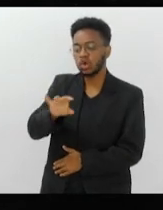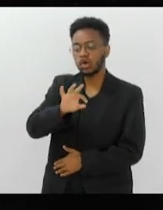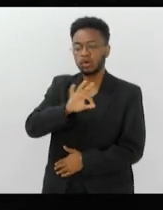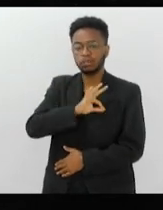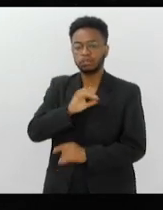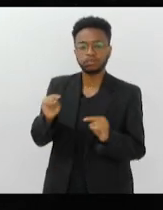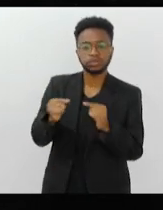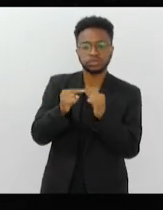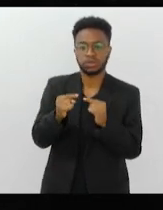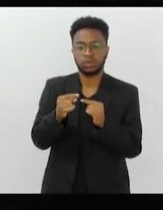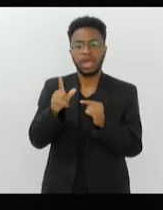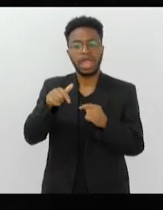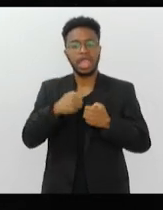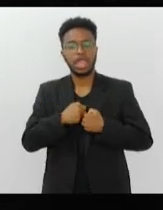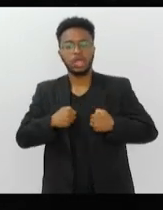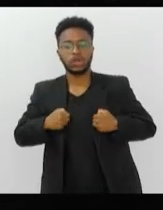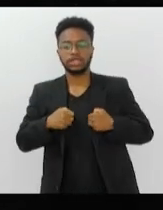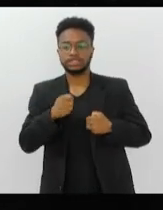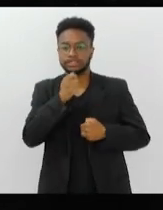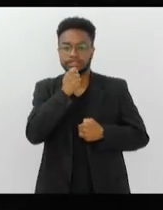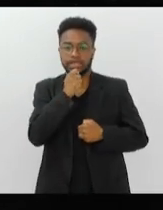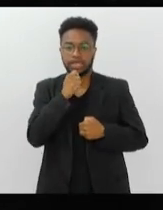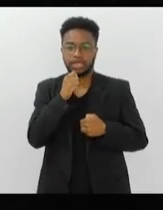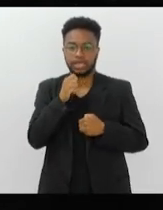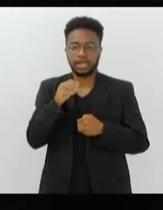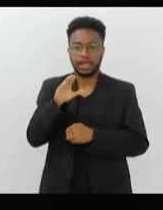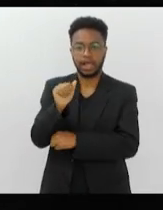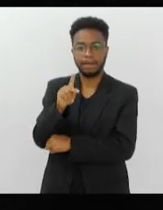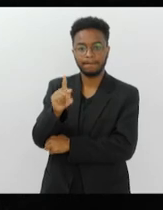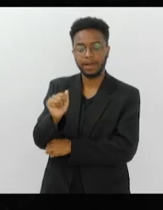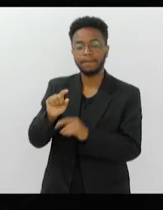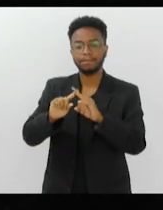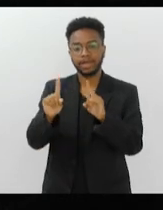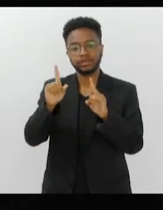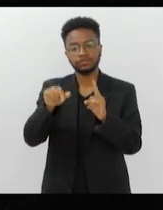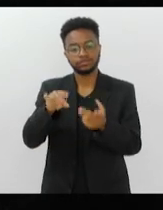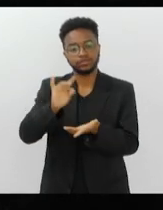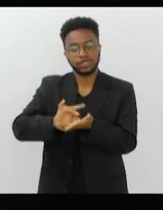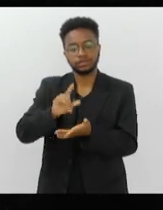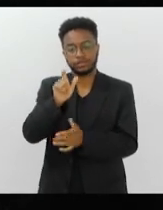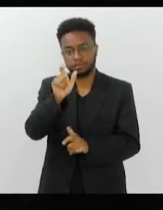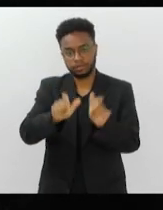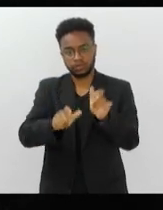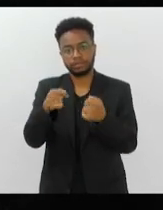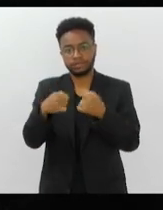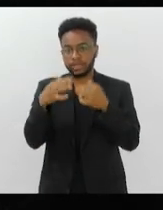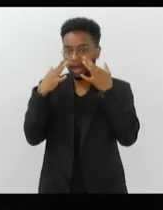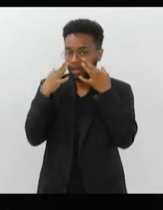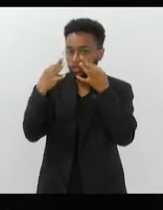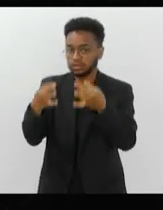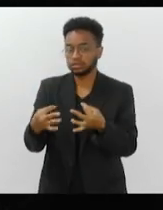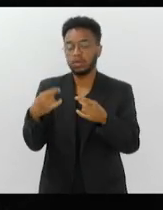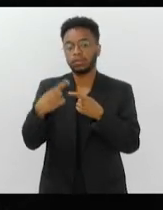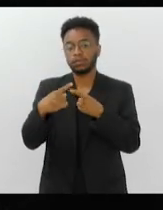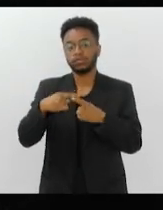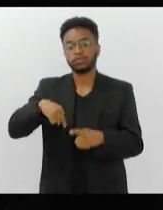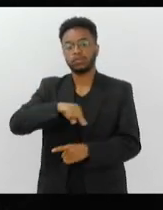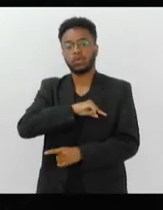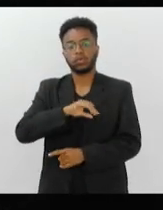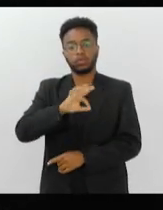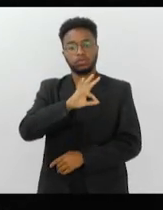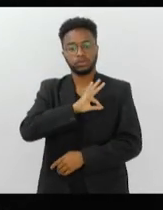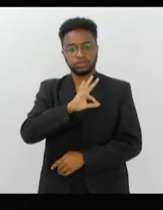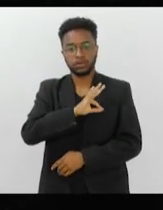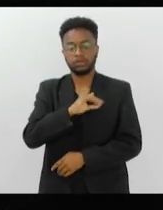herói sem capa, mas são pessoas normais do dia a dia, que precisam de atenção. A escala dos nossos policiais, tivemos uma audiência